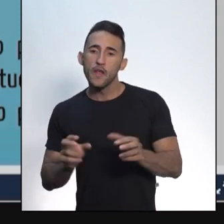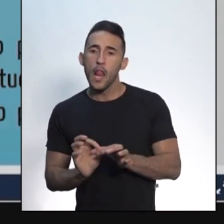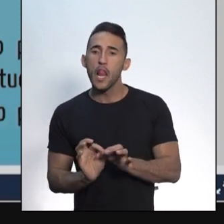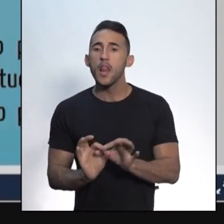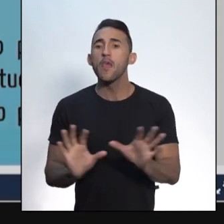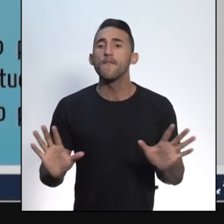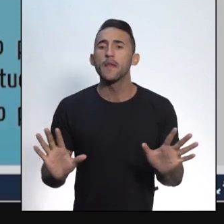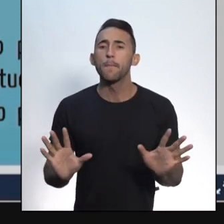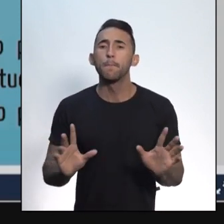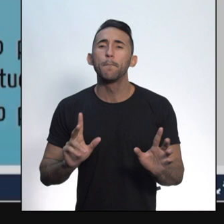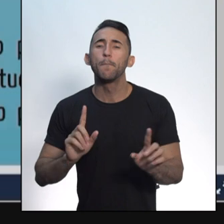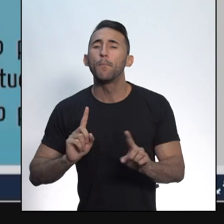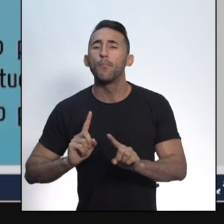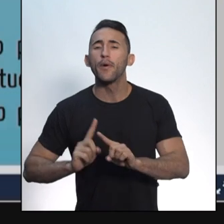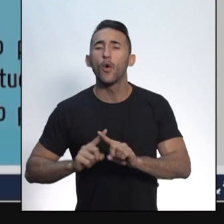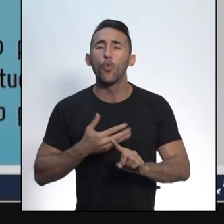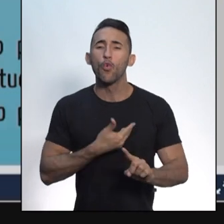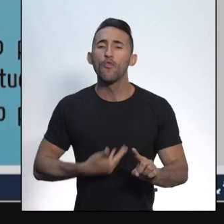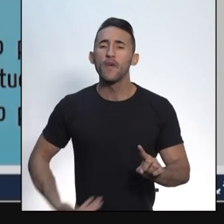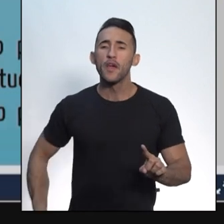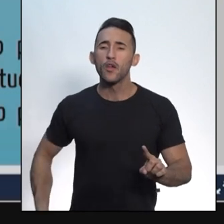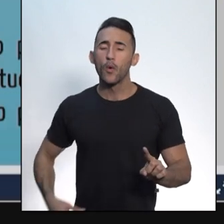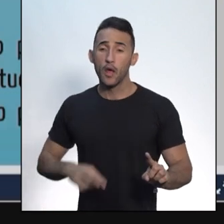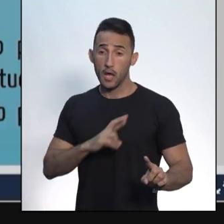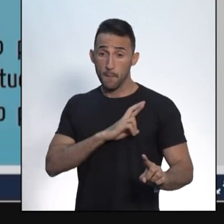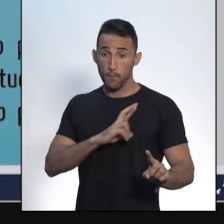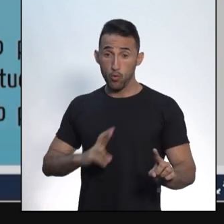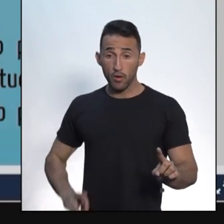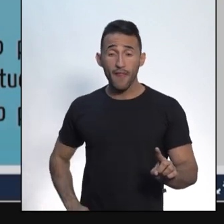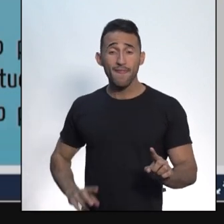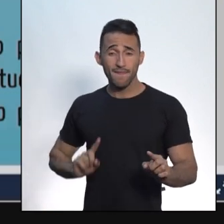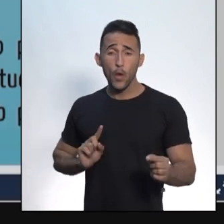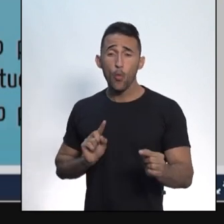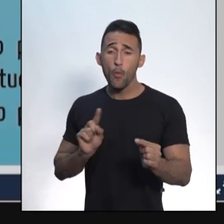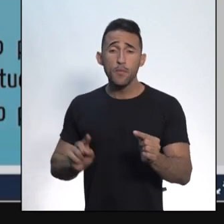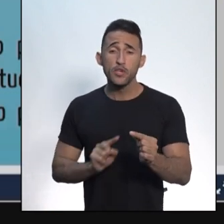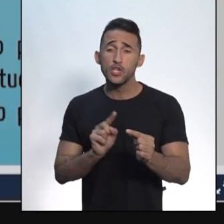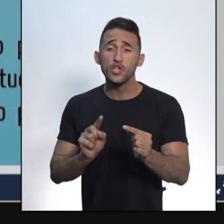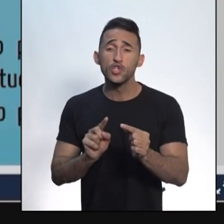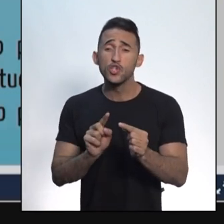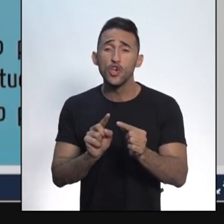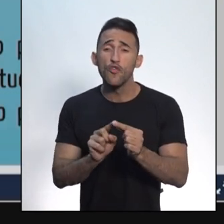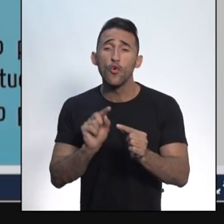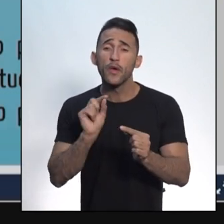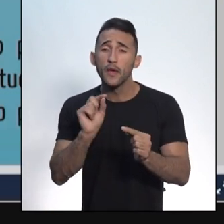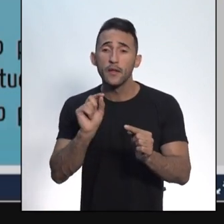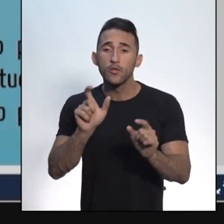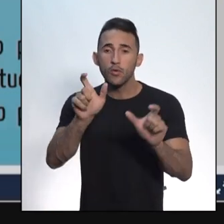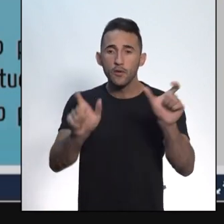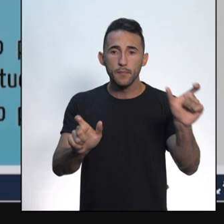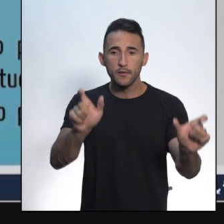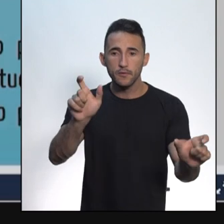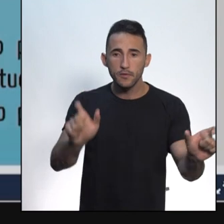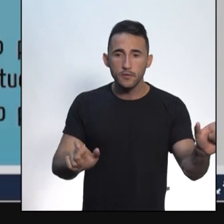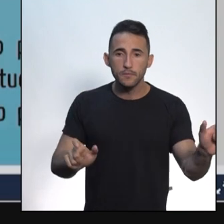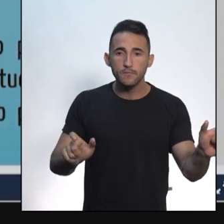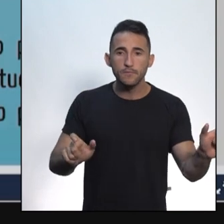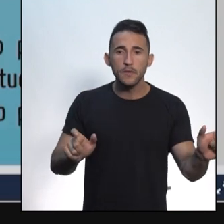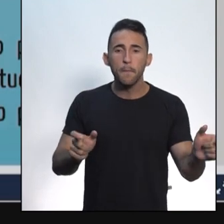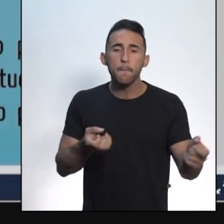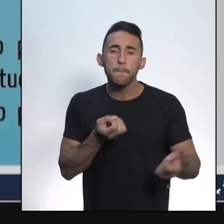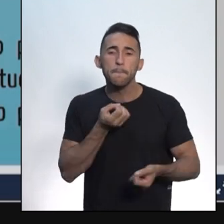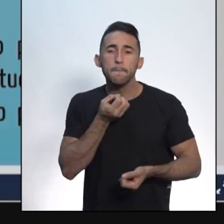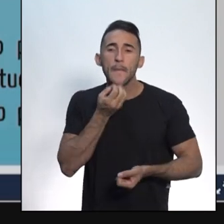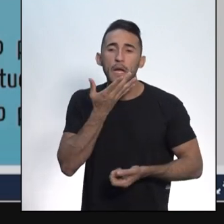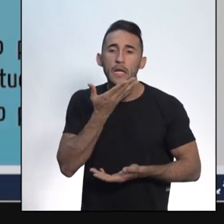governo republicano é aquele que tem como objetivo essencial o bem comum. O que significa